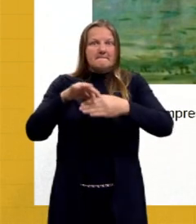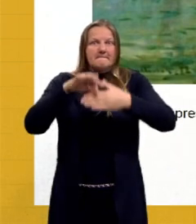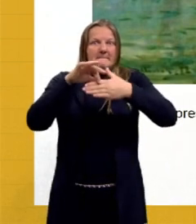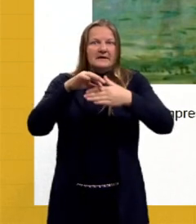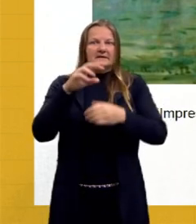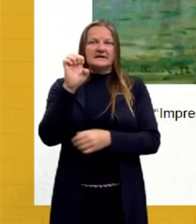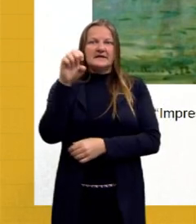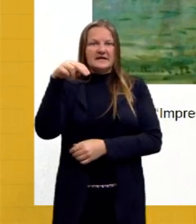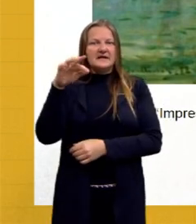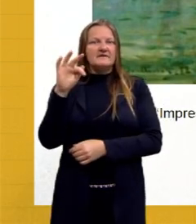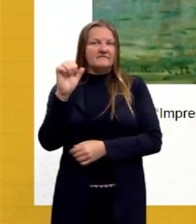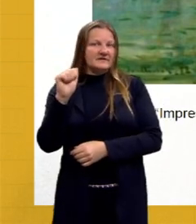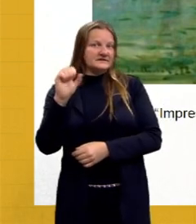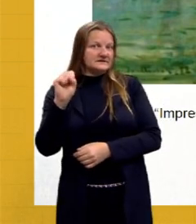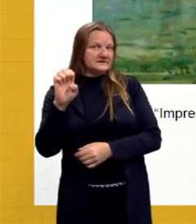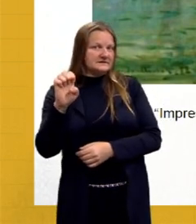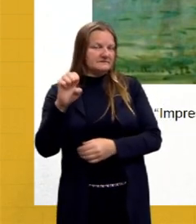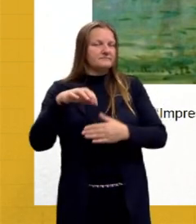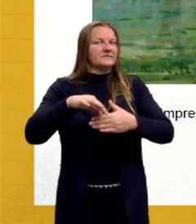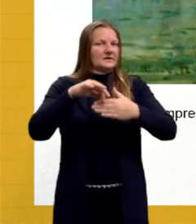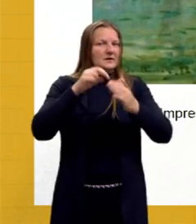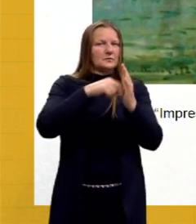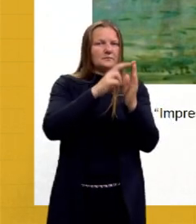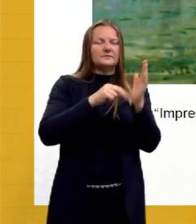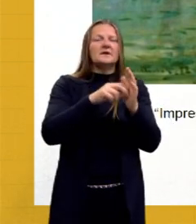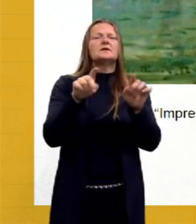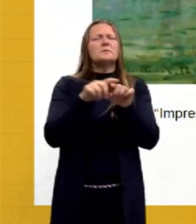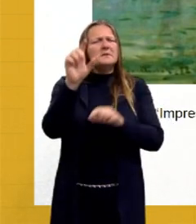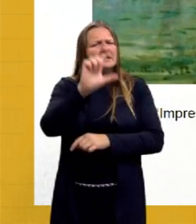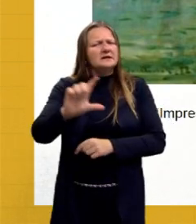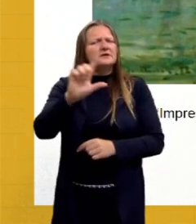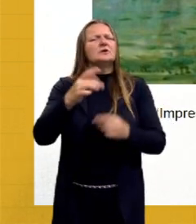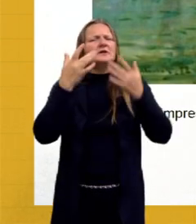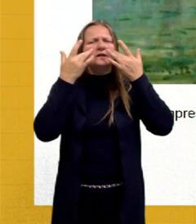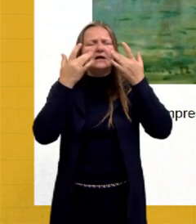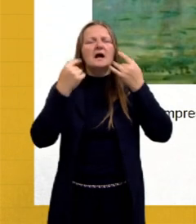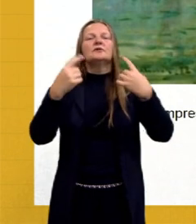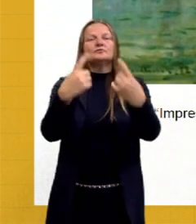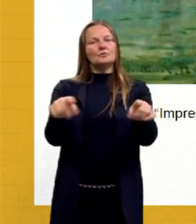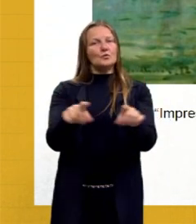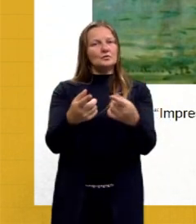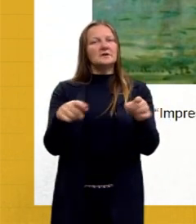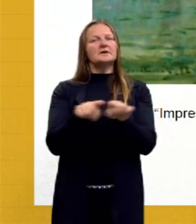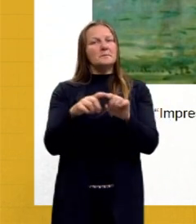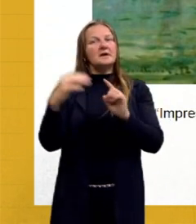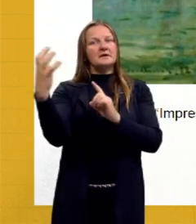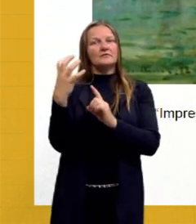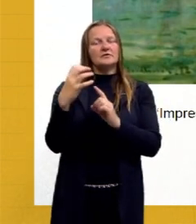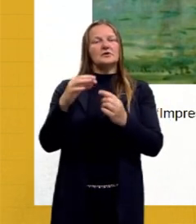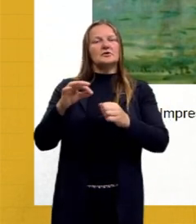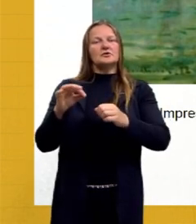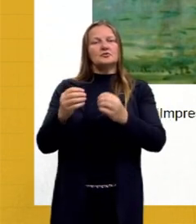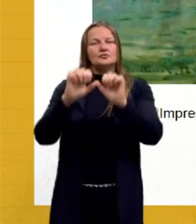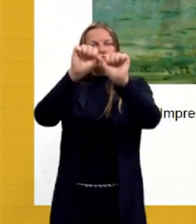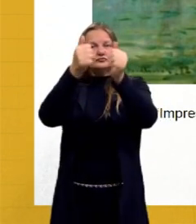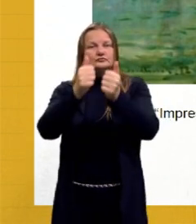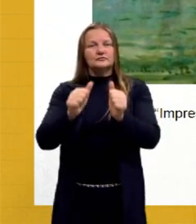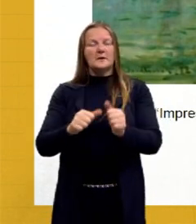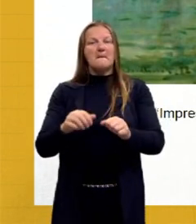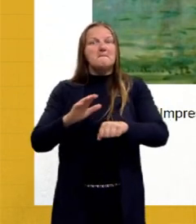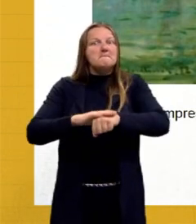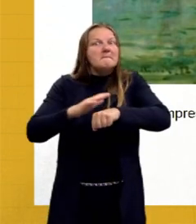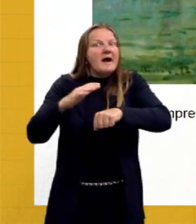manifesta na literatura. É claro que também se manifesta no teatro, na música, na escultura. Mas a